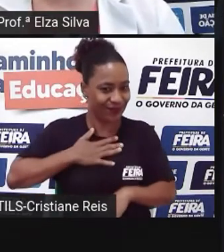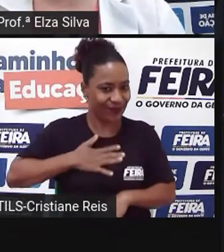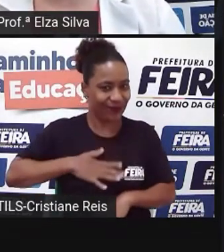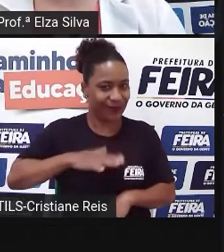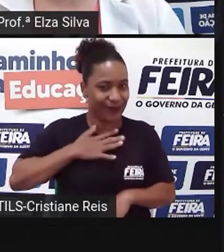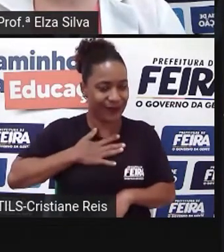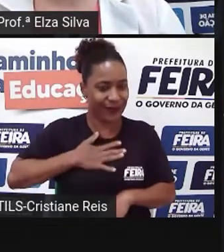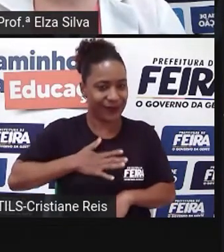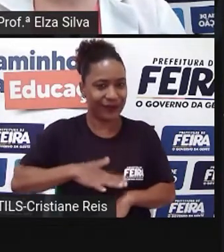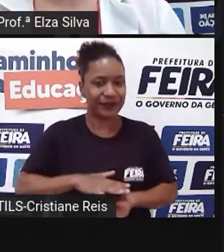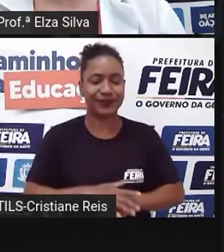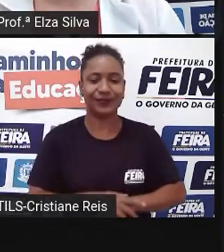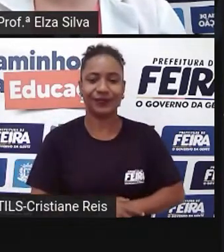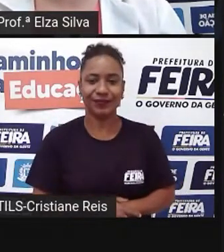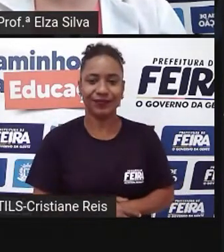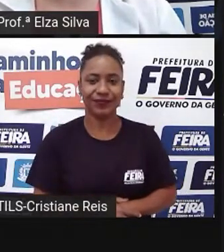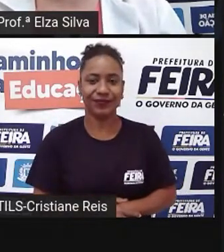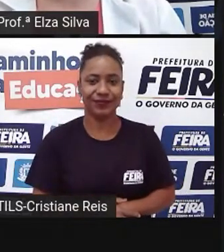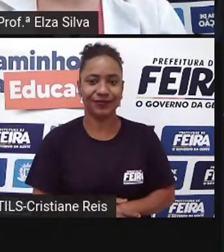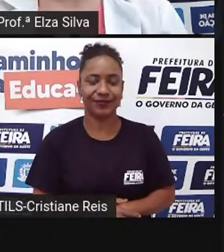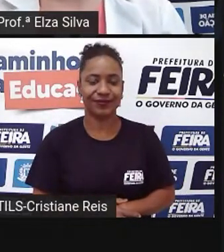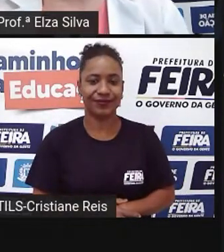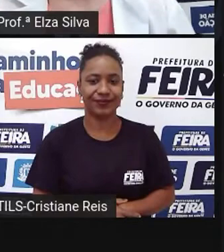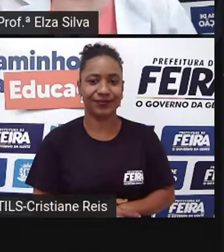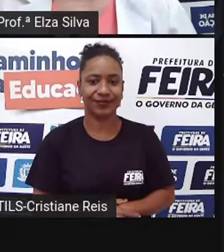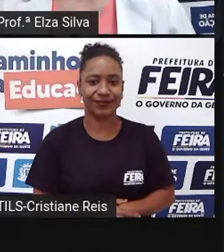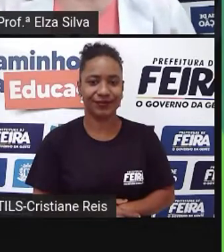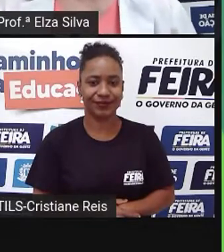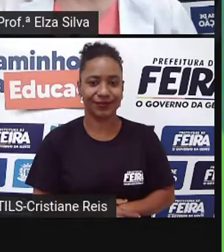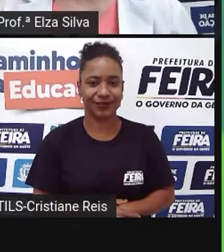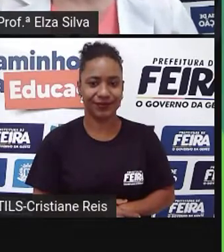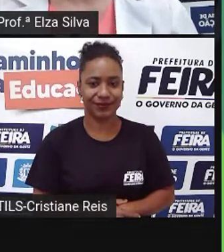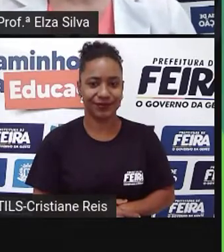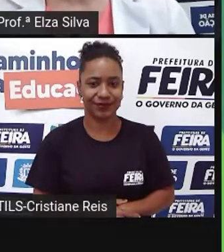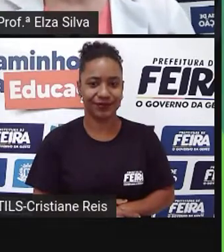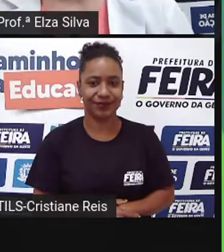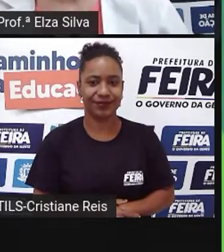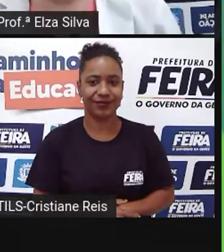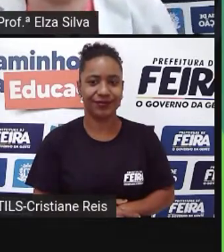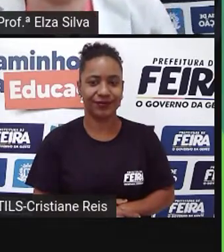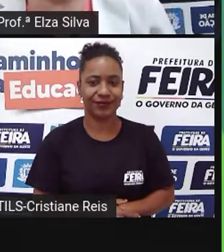por favor Vamos retomar A nossa aula